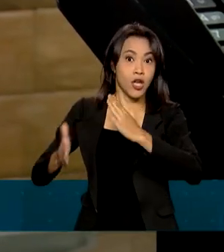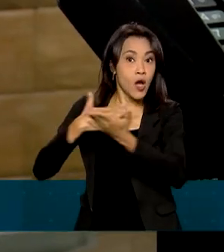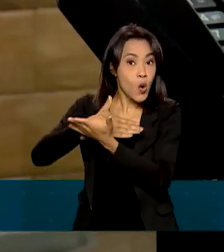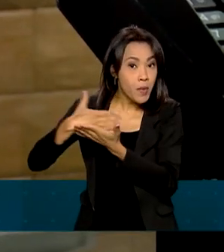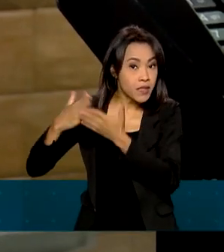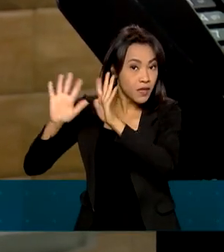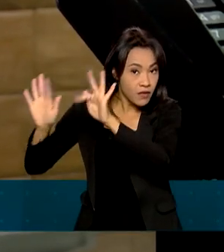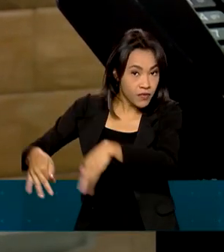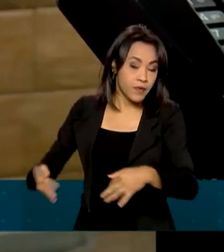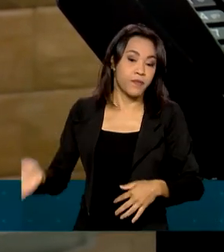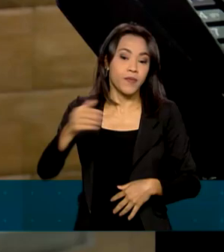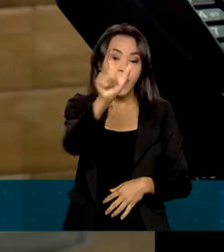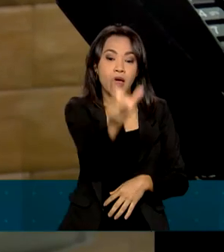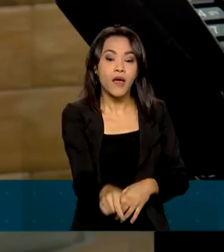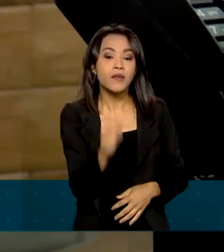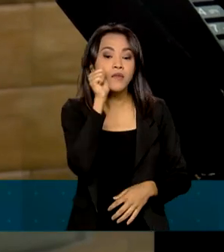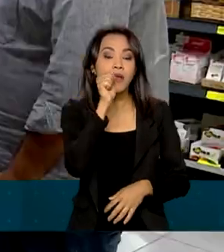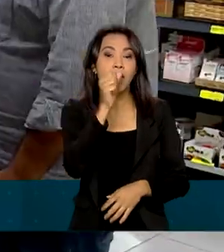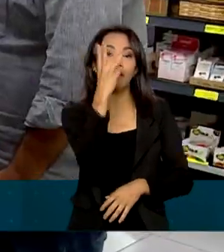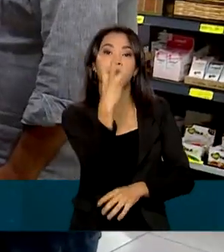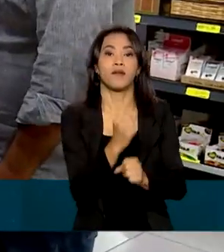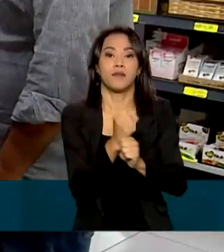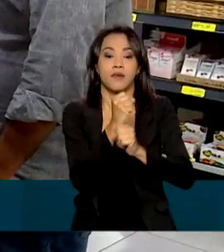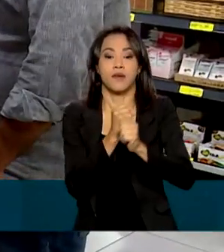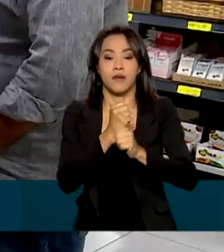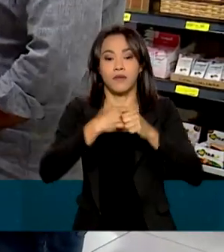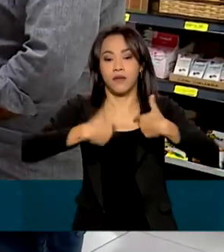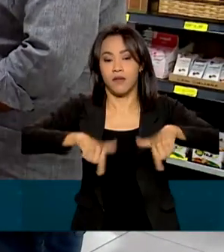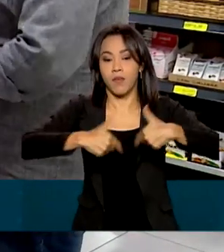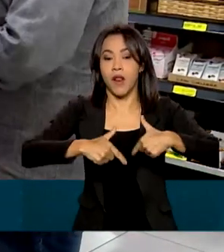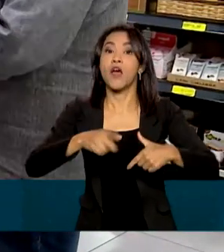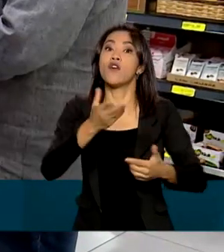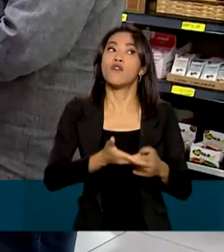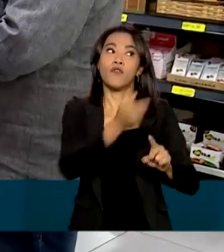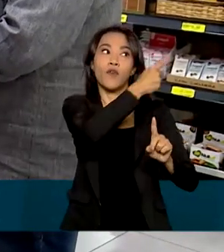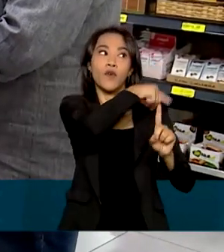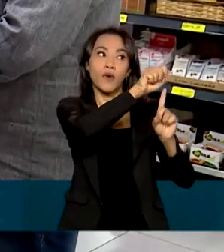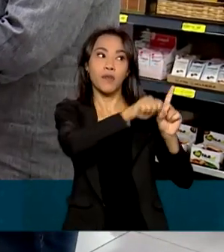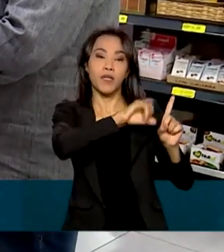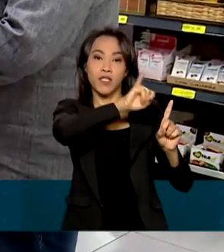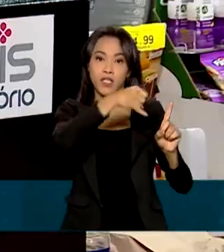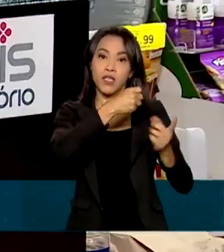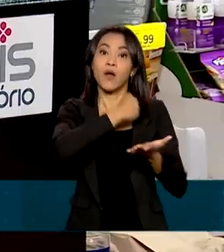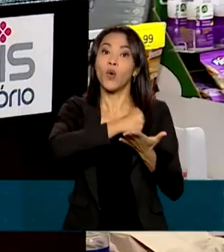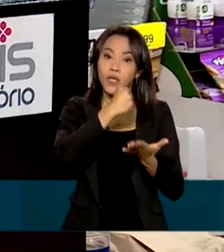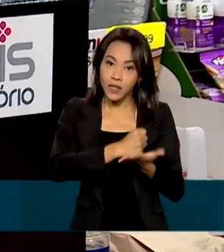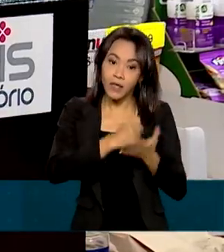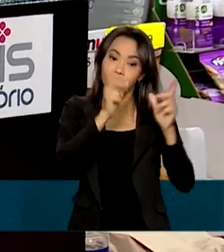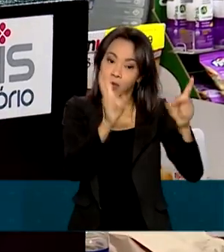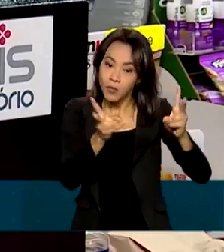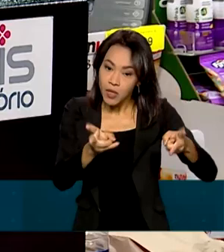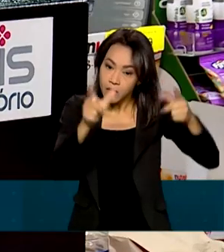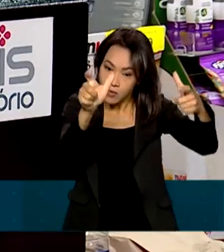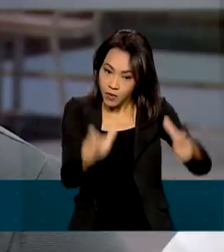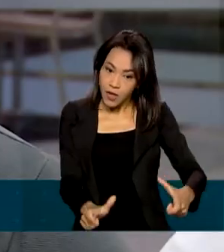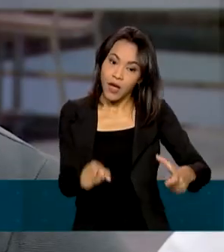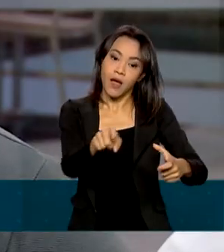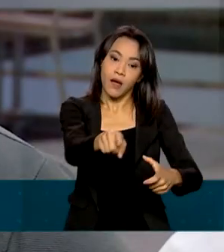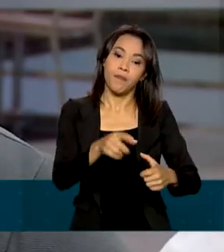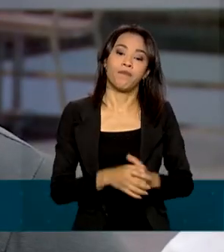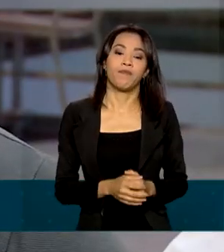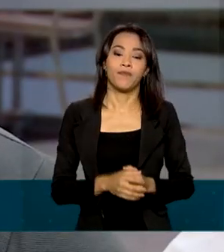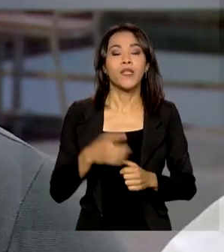a Joelma estava há três anos sem trabalhar e foi contratada em janeiro como caixa no mesmo empório em que o Rafael trabalha.